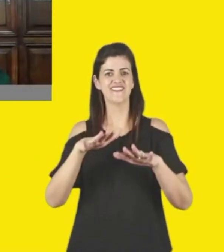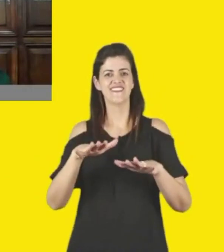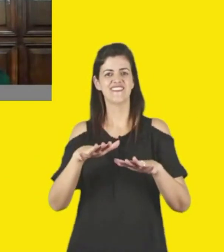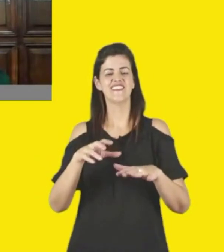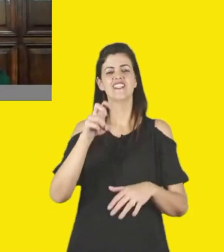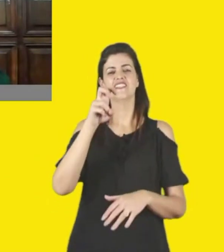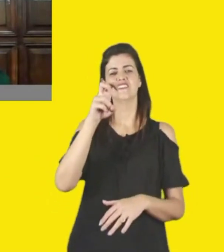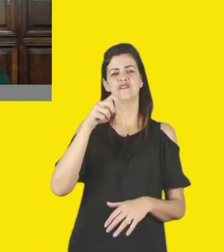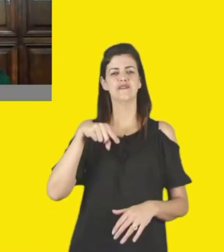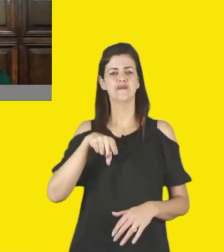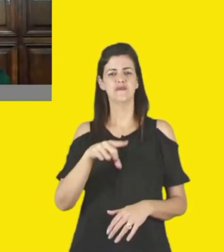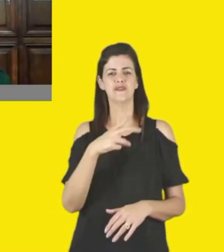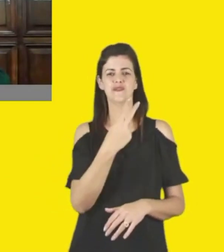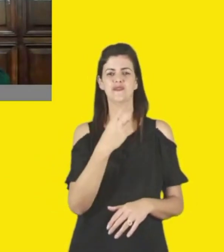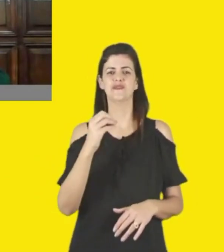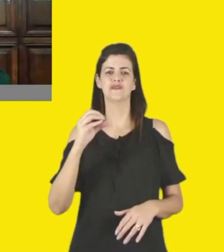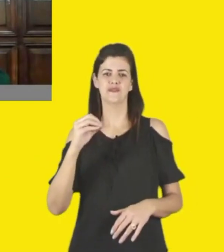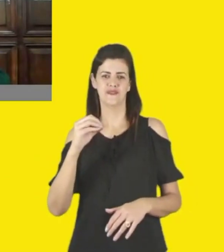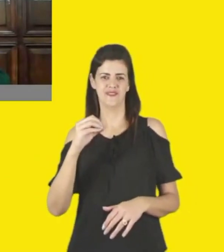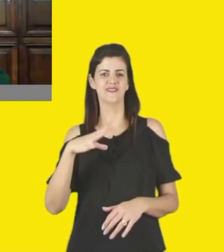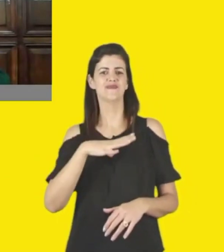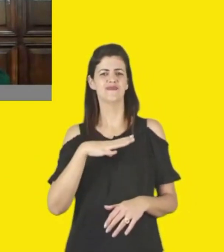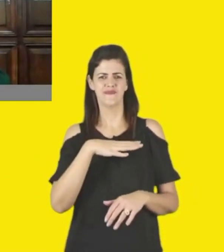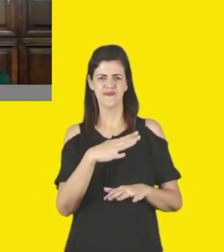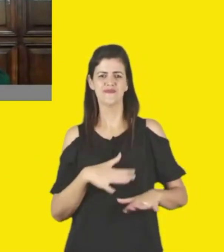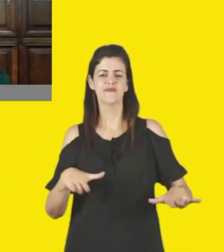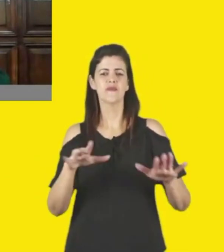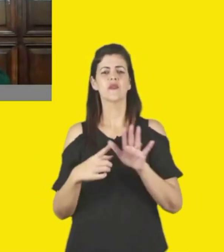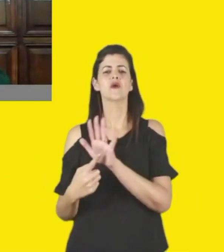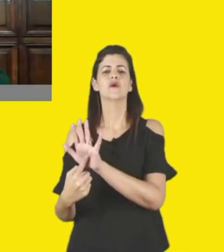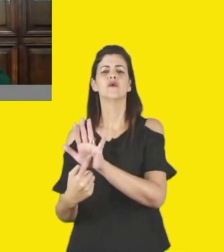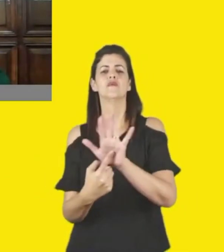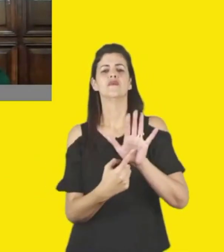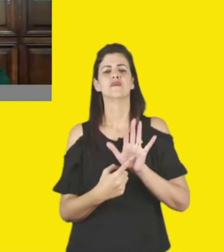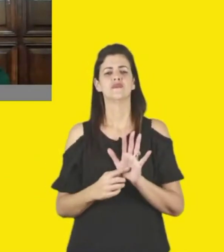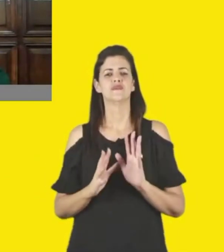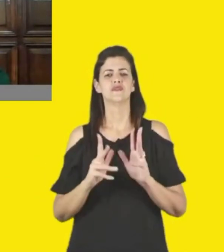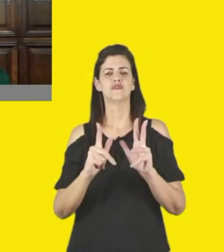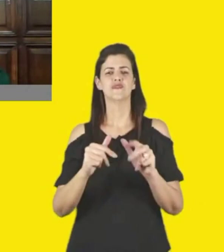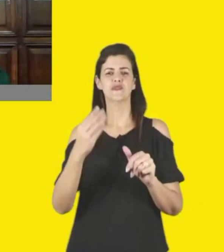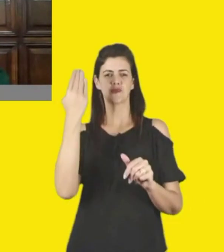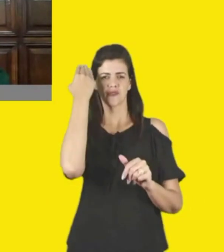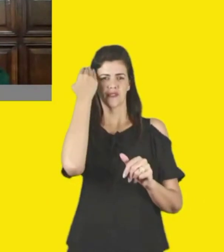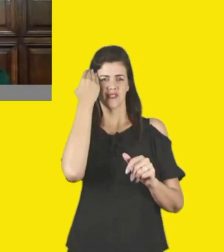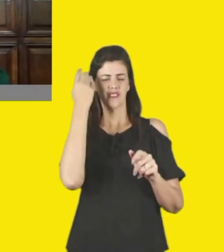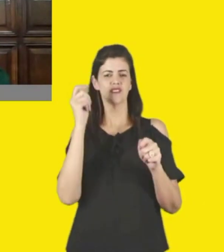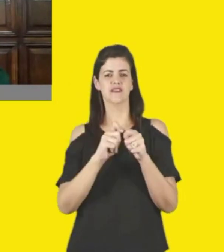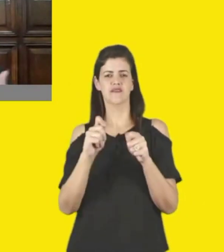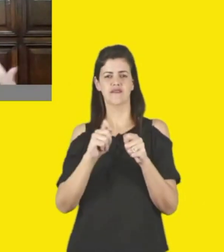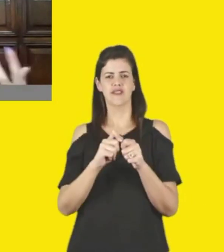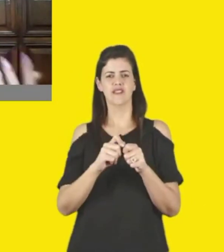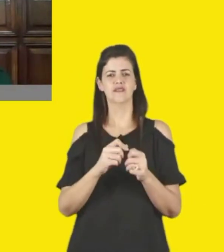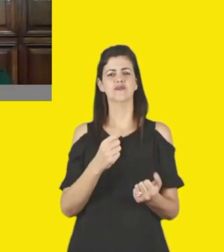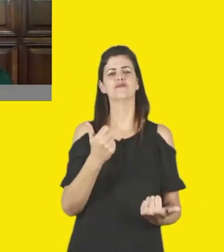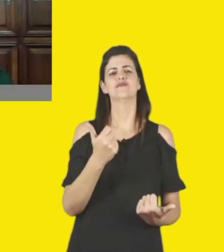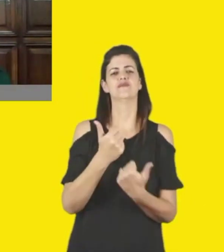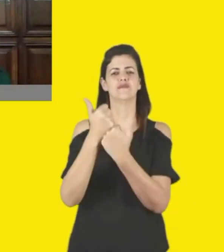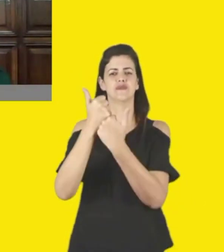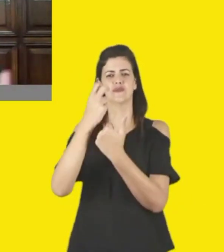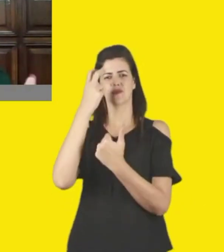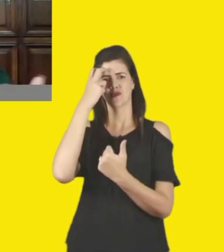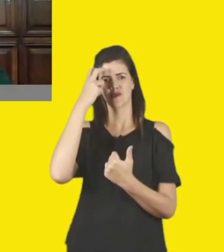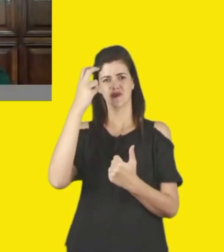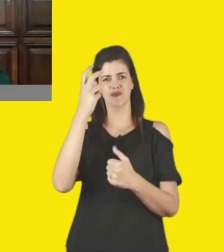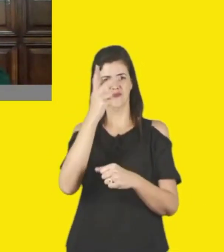que são no Brasil inteiro, que a gente possa mostrar tudo isso que o Sesc faz pela cultura do nosso país, e a gente aqui nem